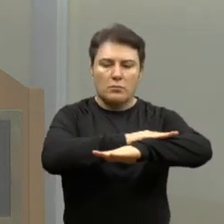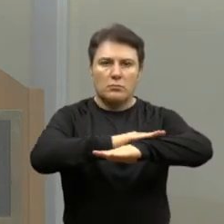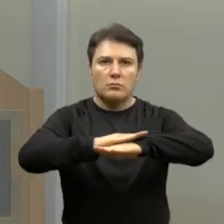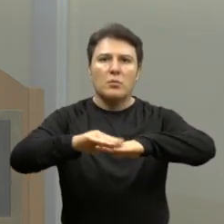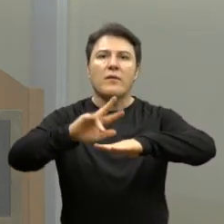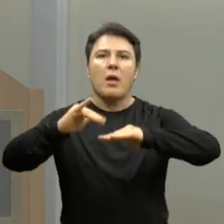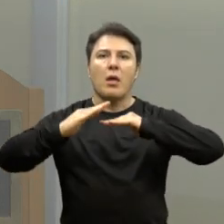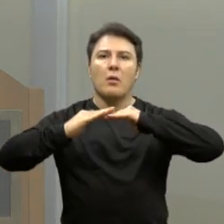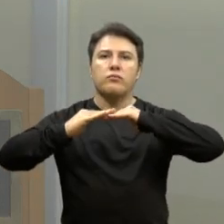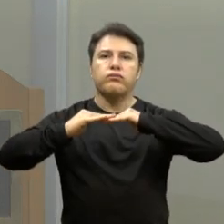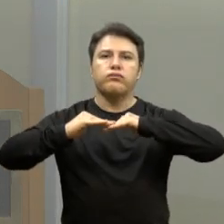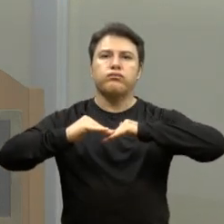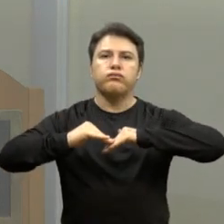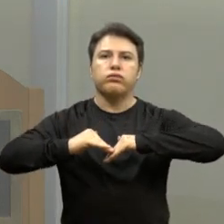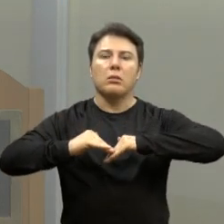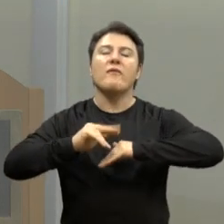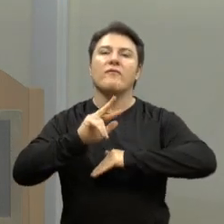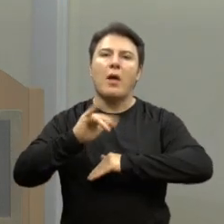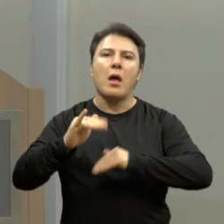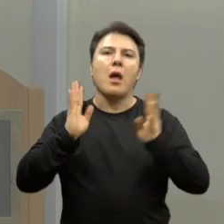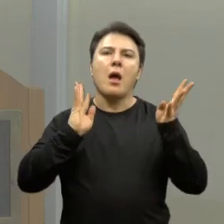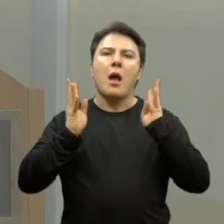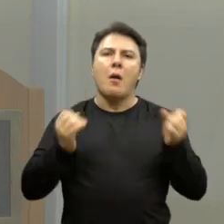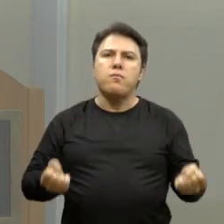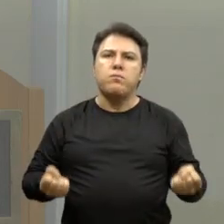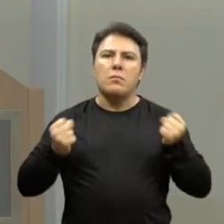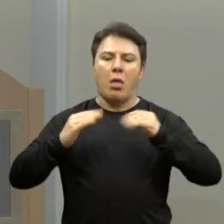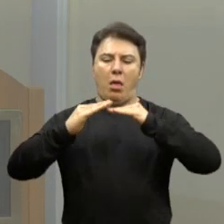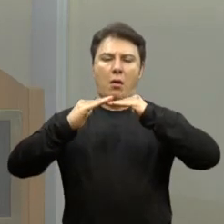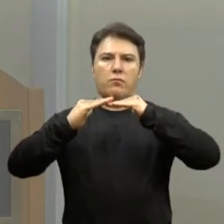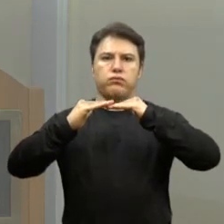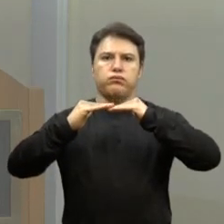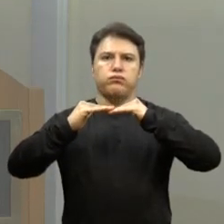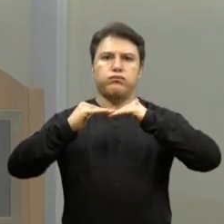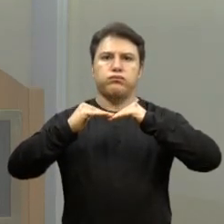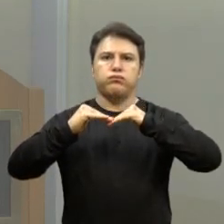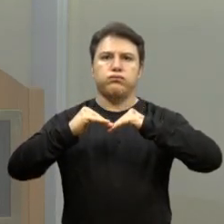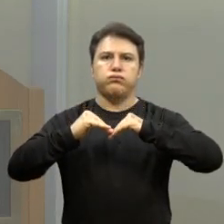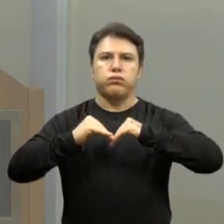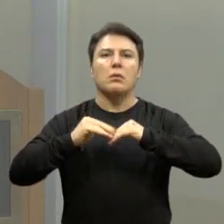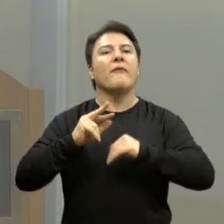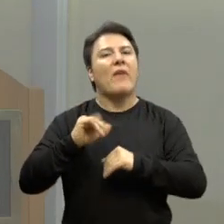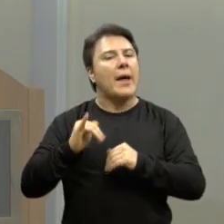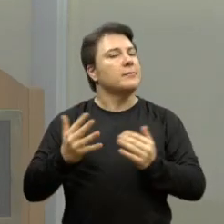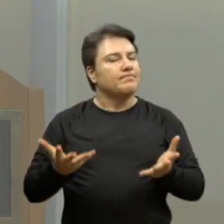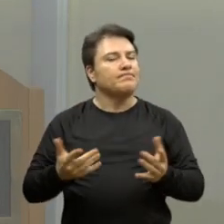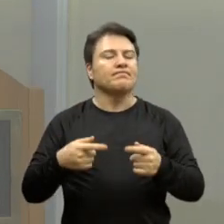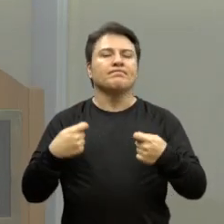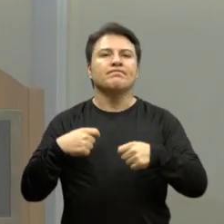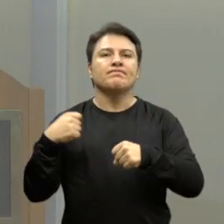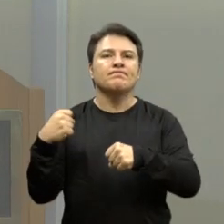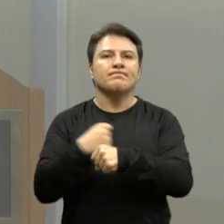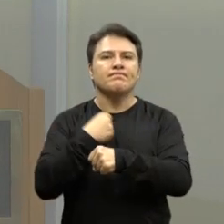trânsito furui muito, caminhões pesados, ela afunda. Então, tem que ser refeito,